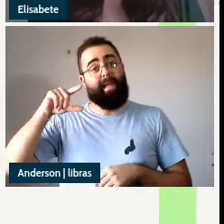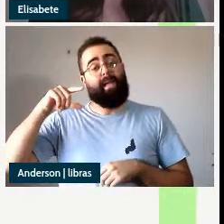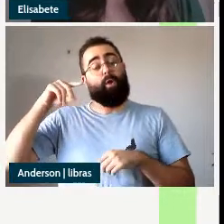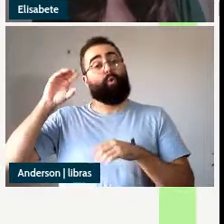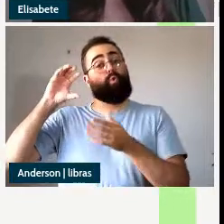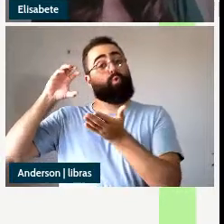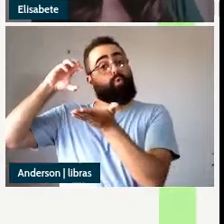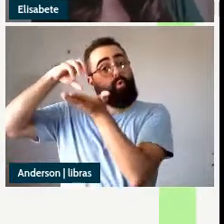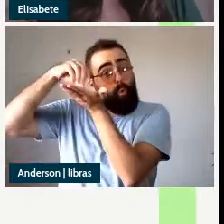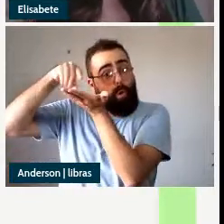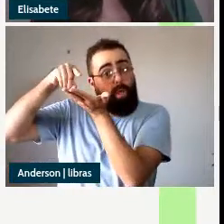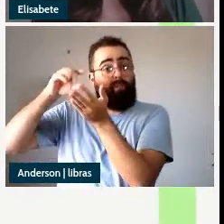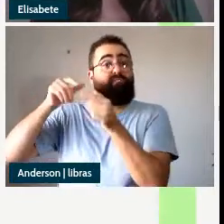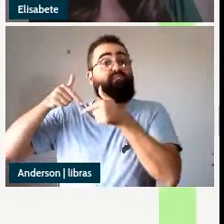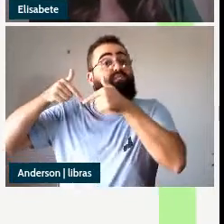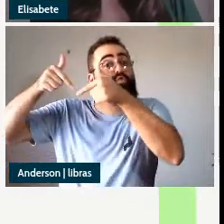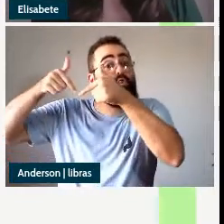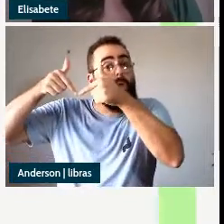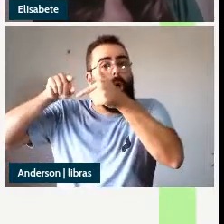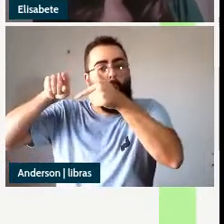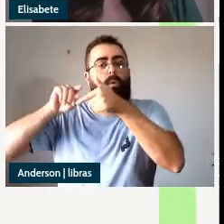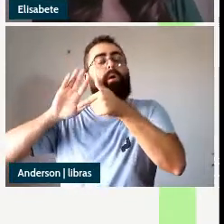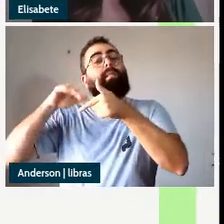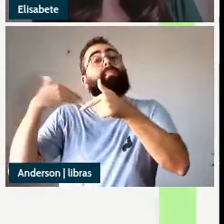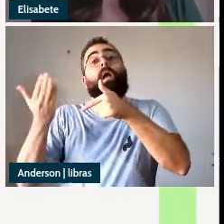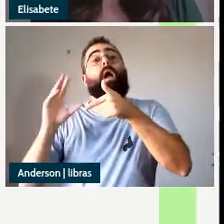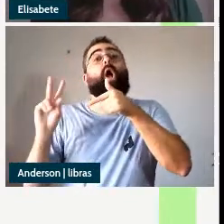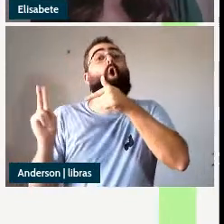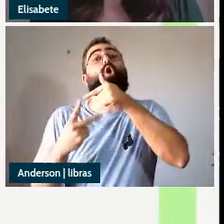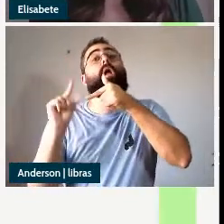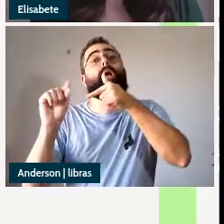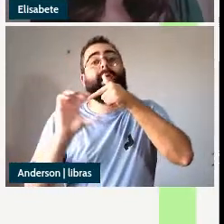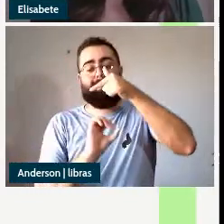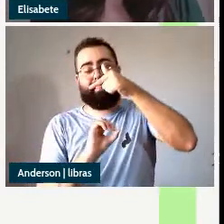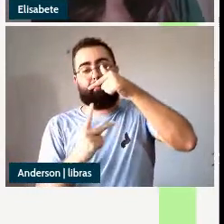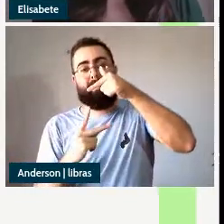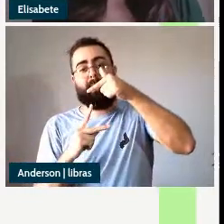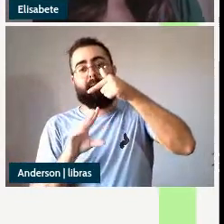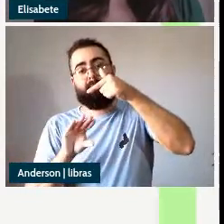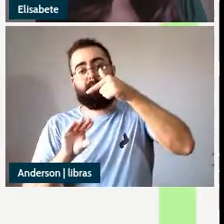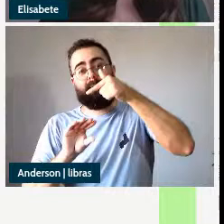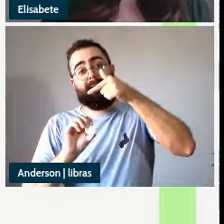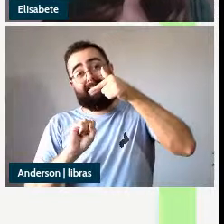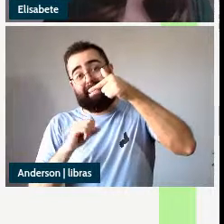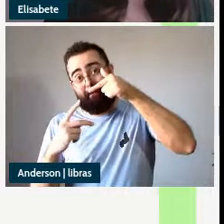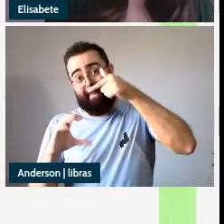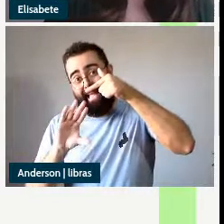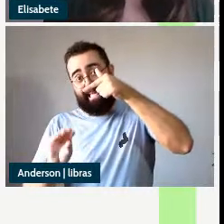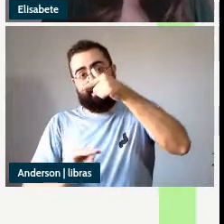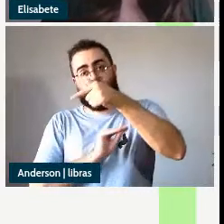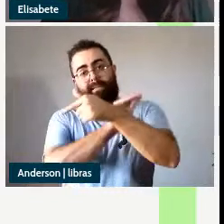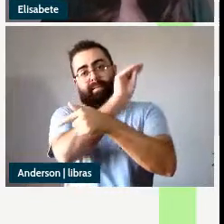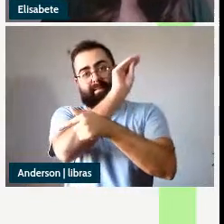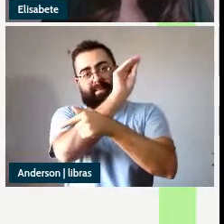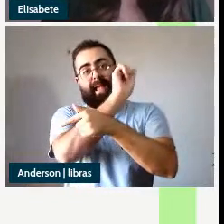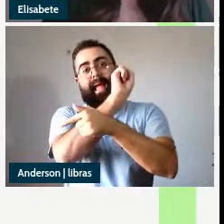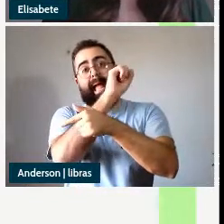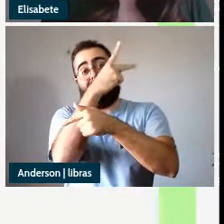posteriormente esse DP vai se mover da posição de spec de AP para a posição de spec de ASP-P